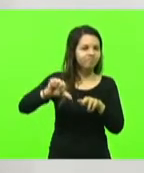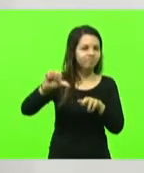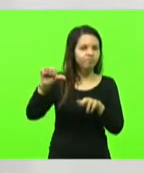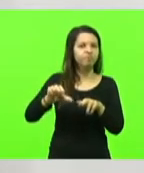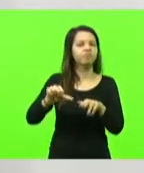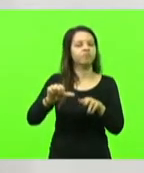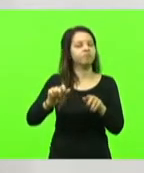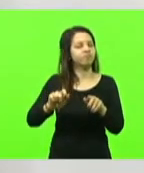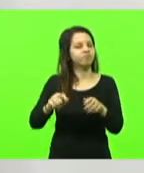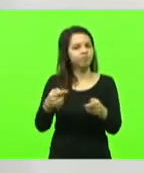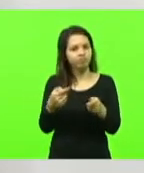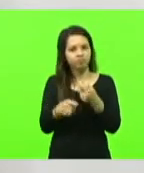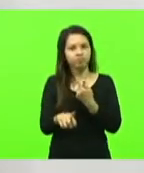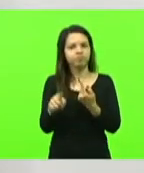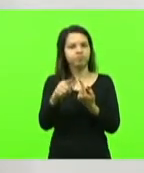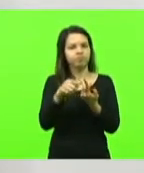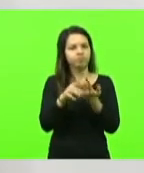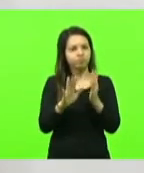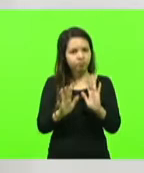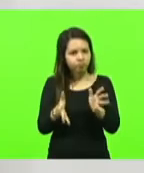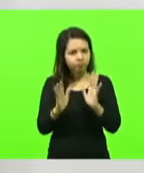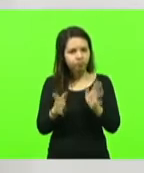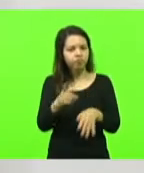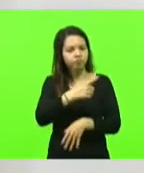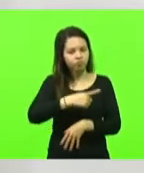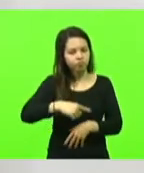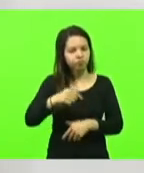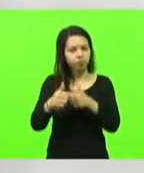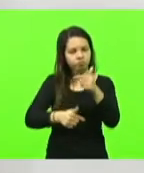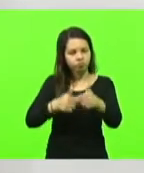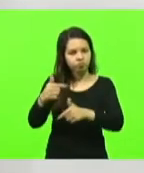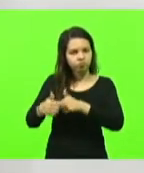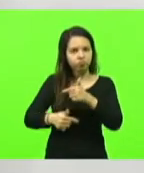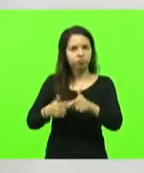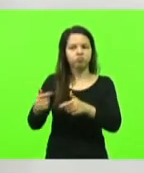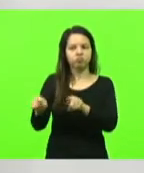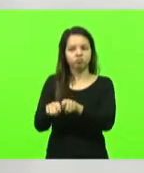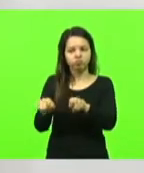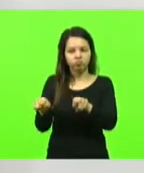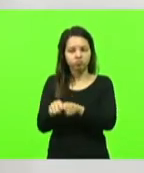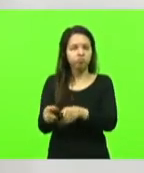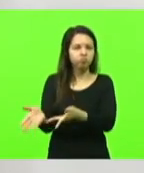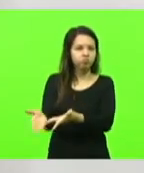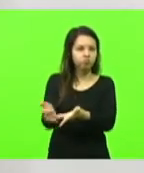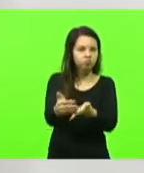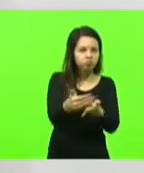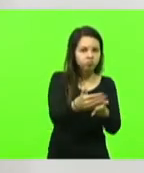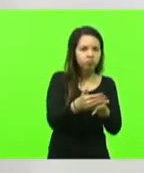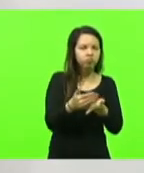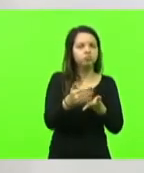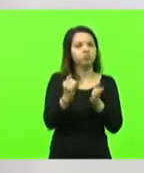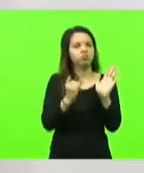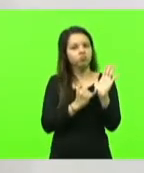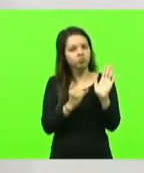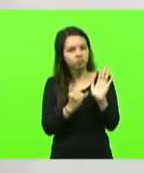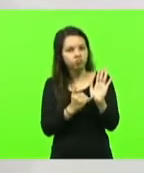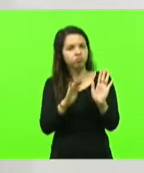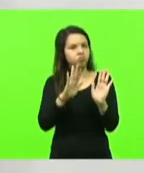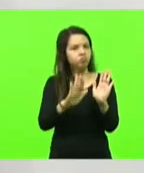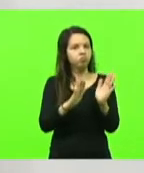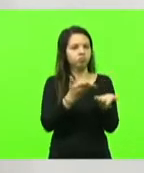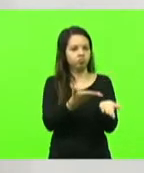que, com tudo aquilo que nós produzimos, arrecadamos, o Governo Federal não